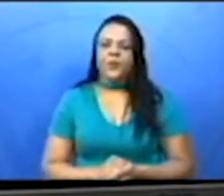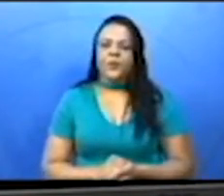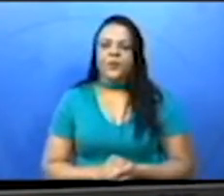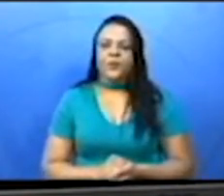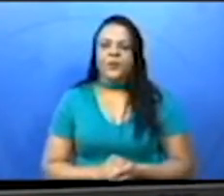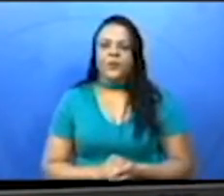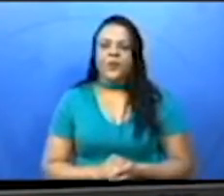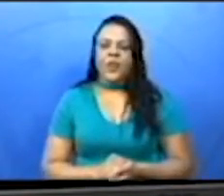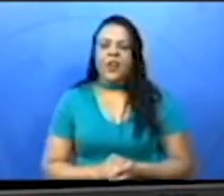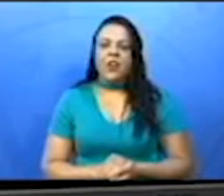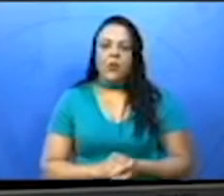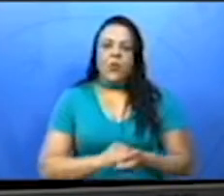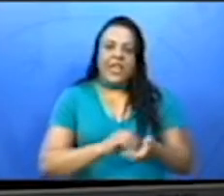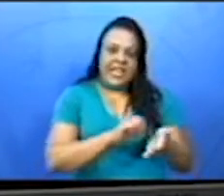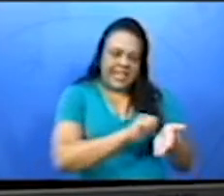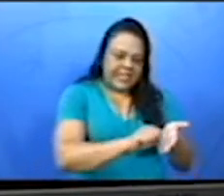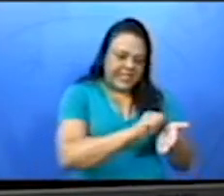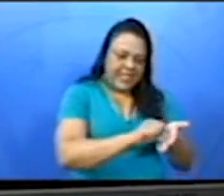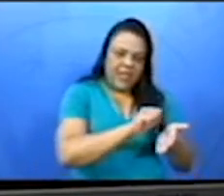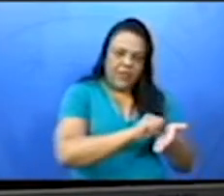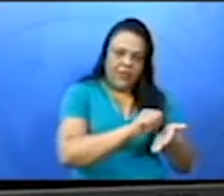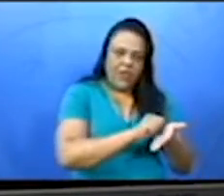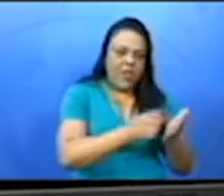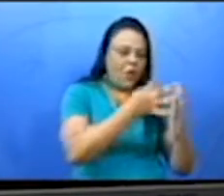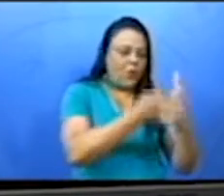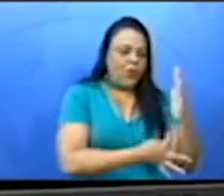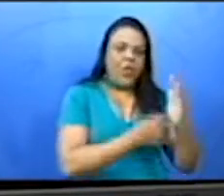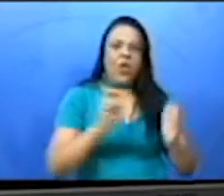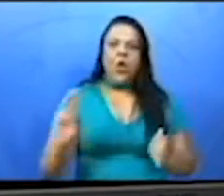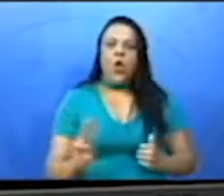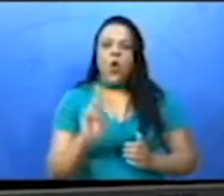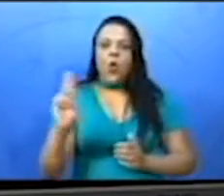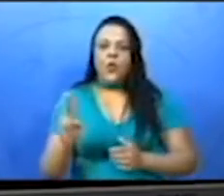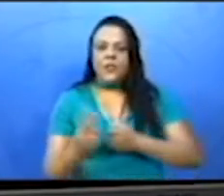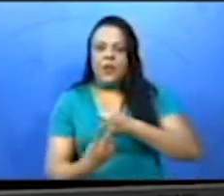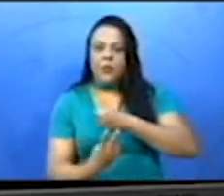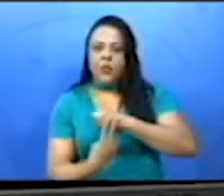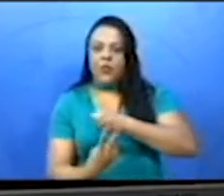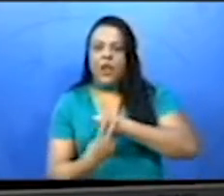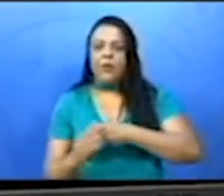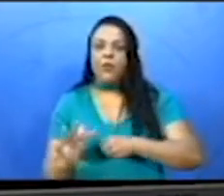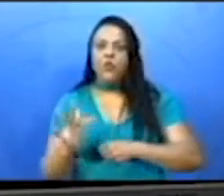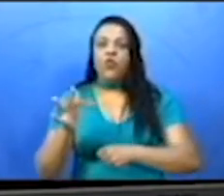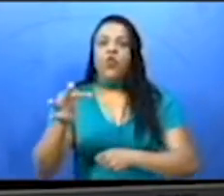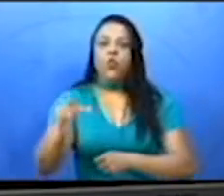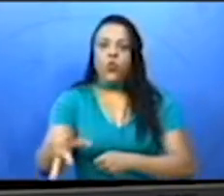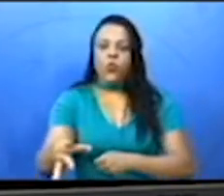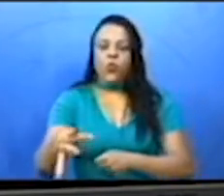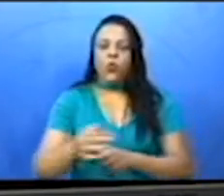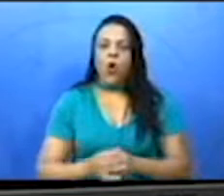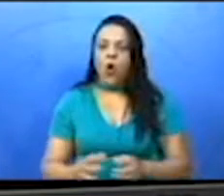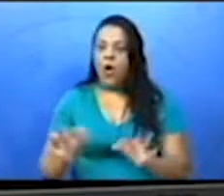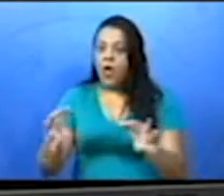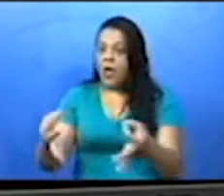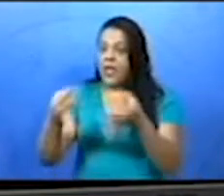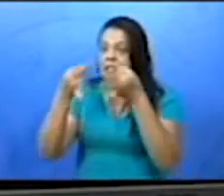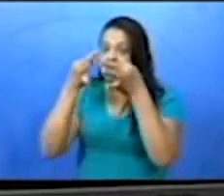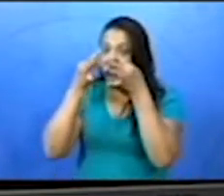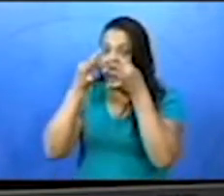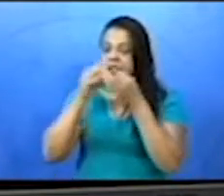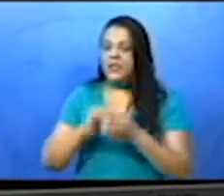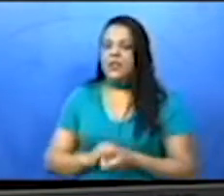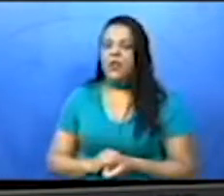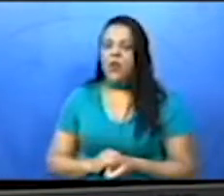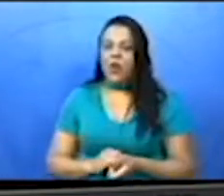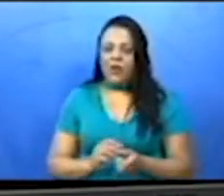reescrita do texto usando os verbos destacados no futuro. Mas preste atenção, como não